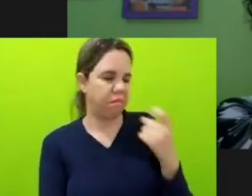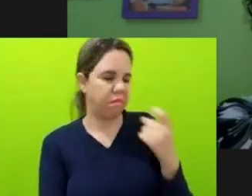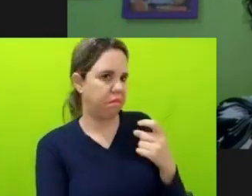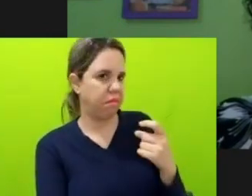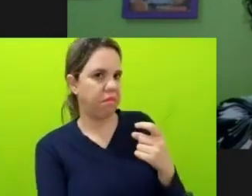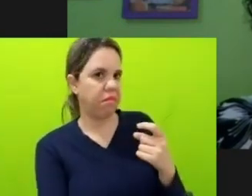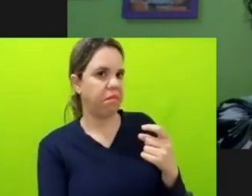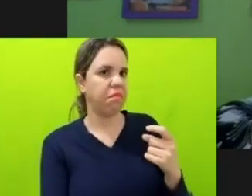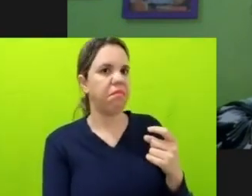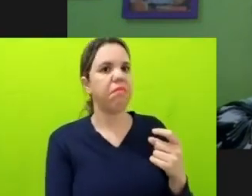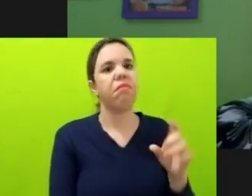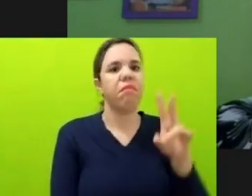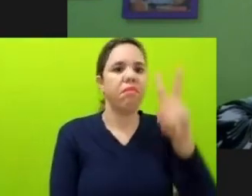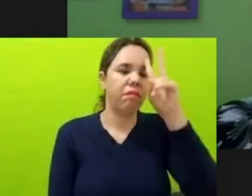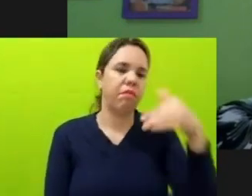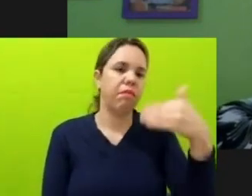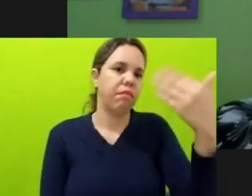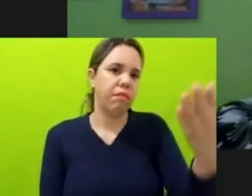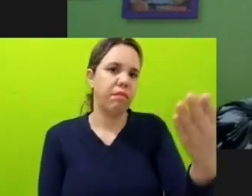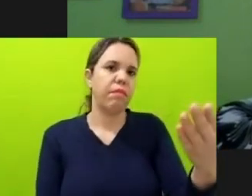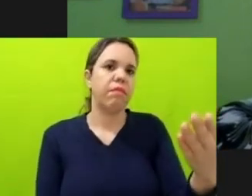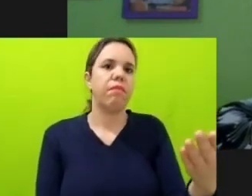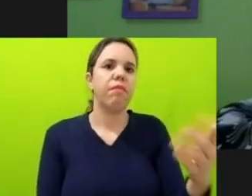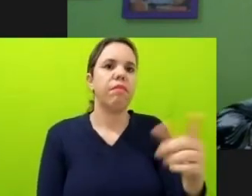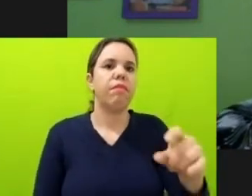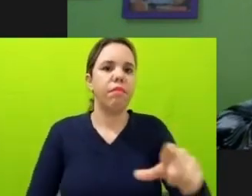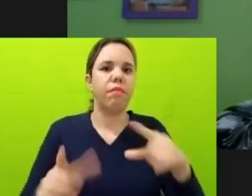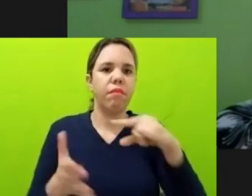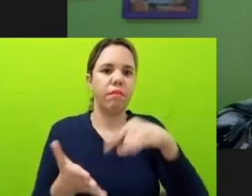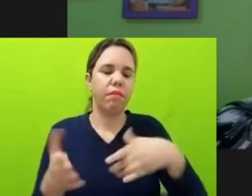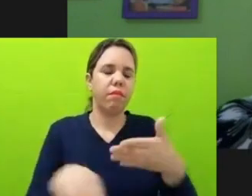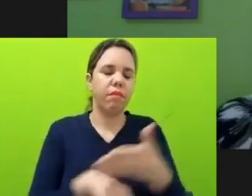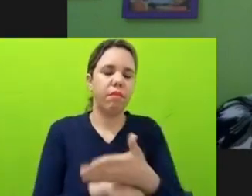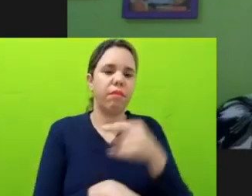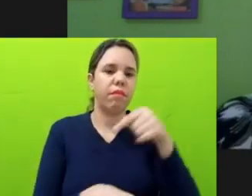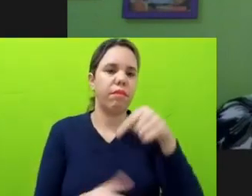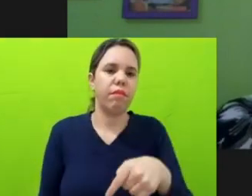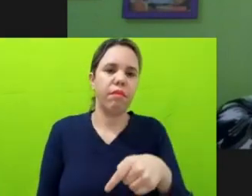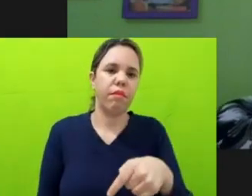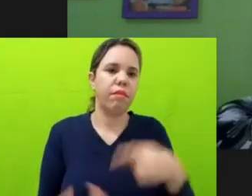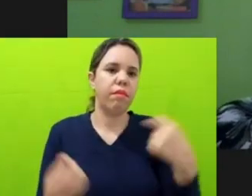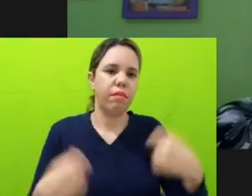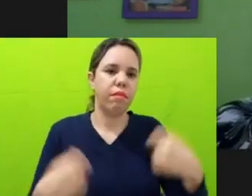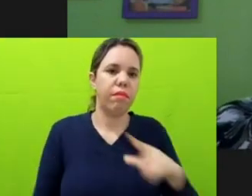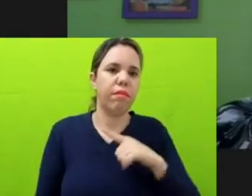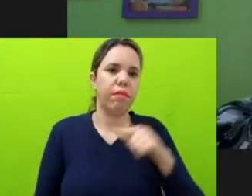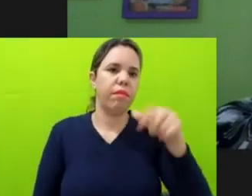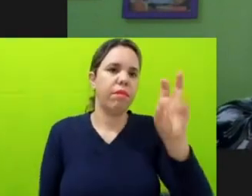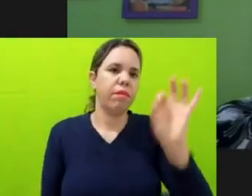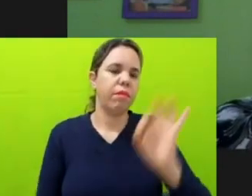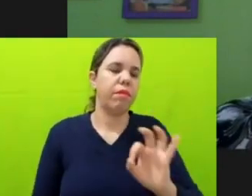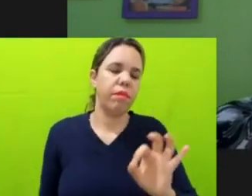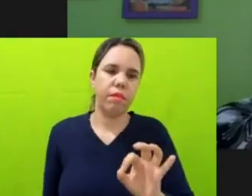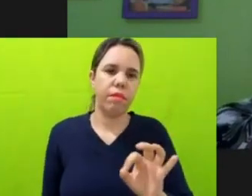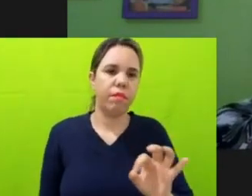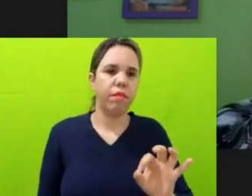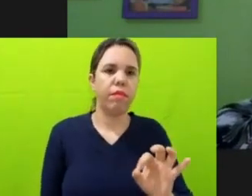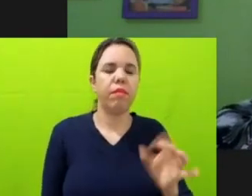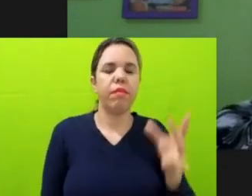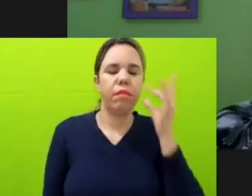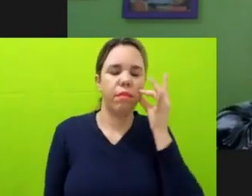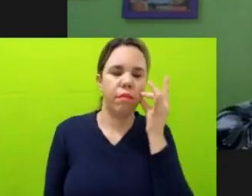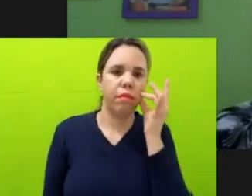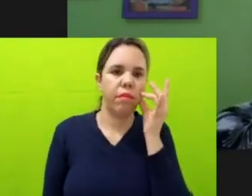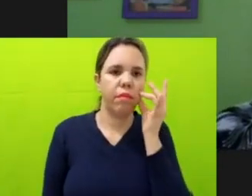aí, só lembrar mais uma vez, né? Que para ter o certificado de participação é preciso ter 75% de presença, né? Então, assistir